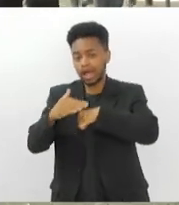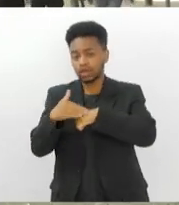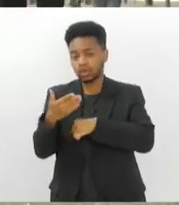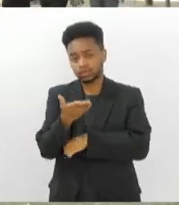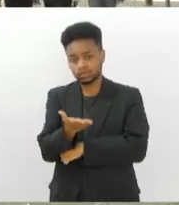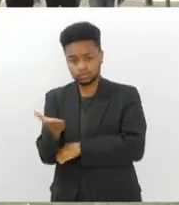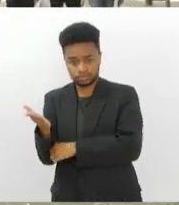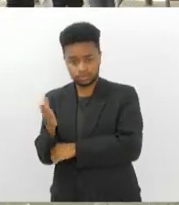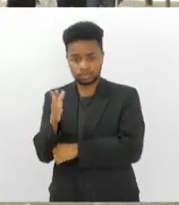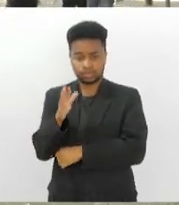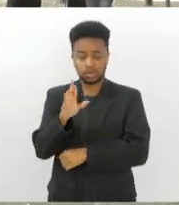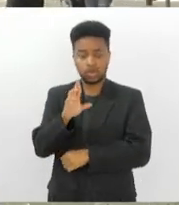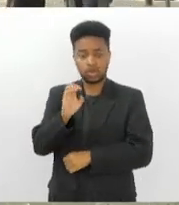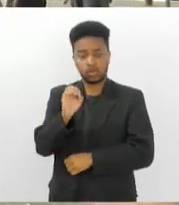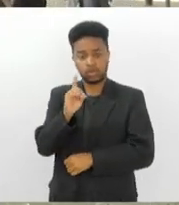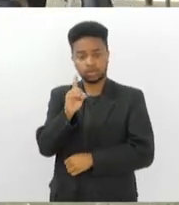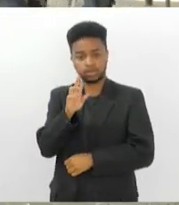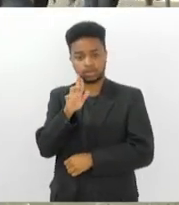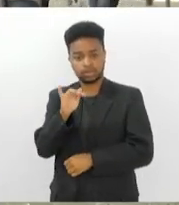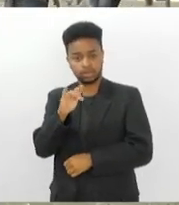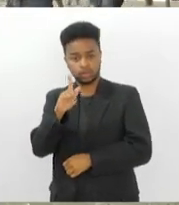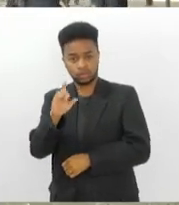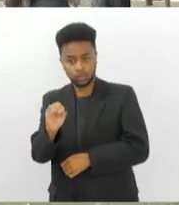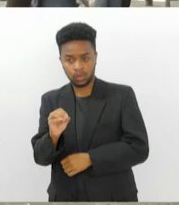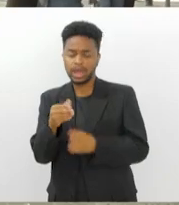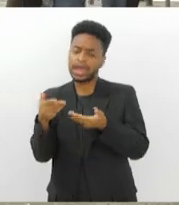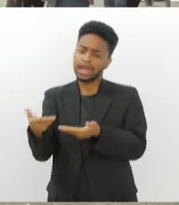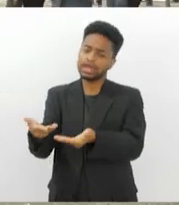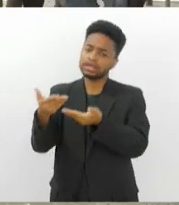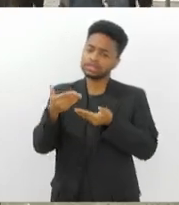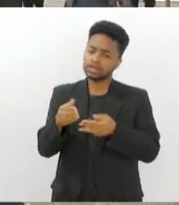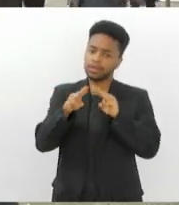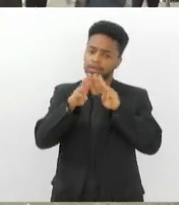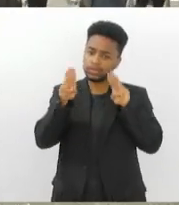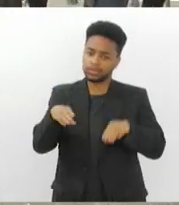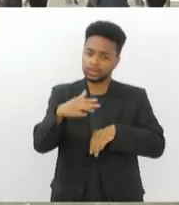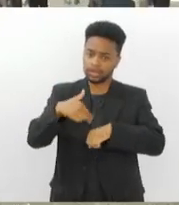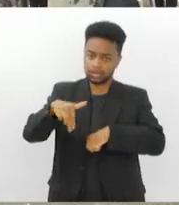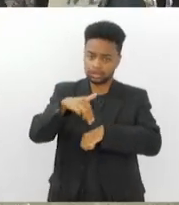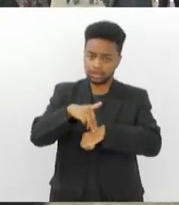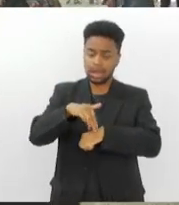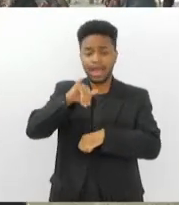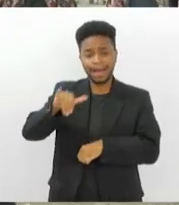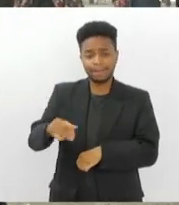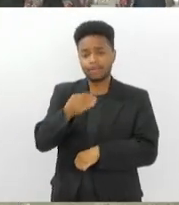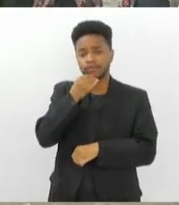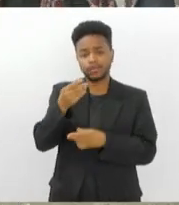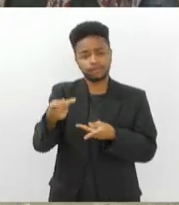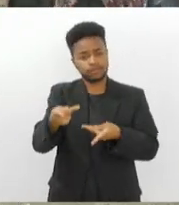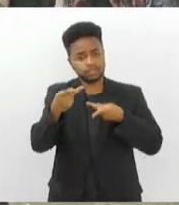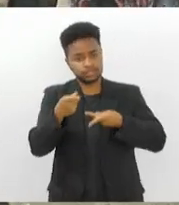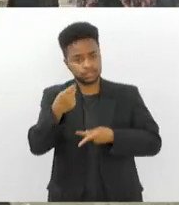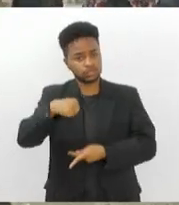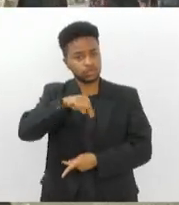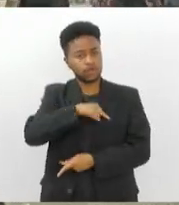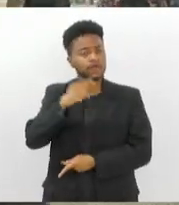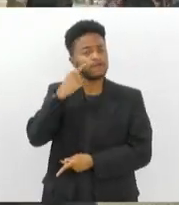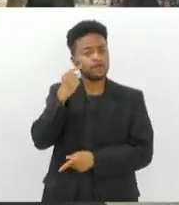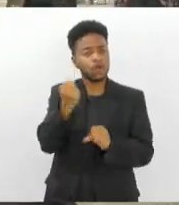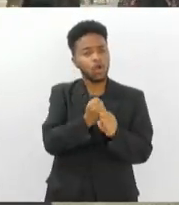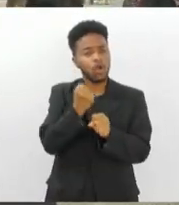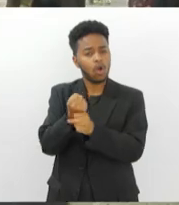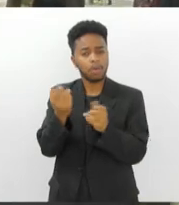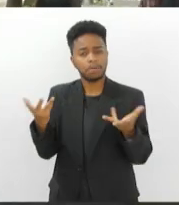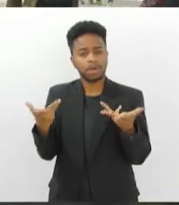para o senhor Rodrigo Bacelá. Receba o Museu Nacional, senhor Rodrigo. Aproveite, venha nos visitar, veja essa obra maravilhosa,